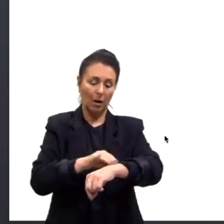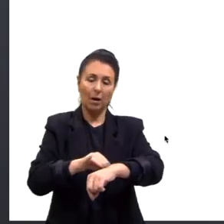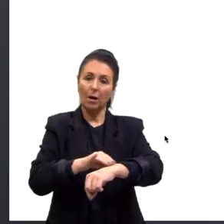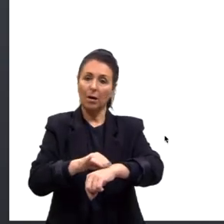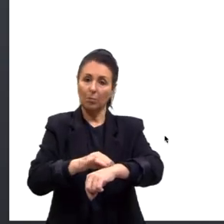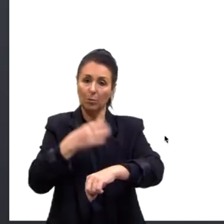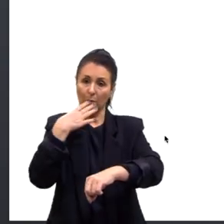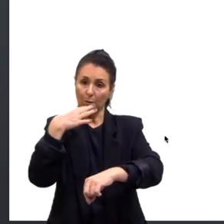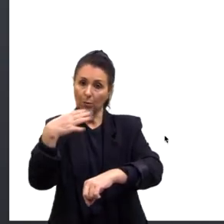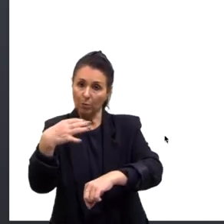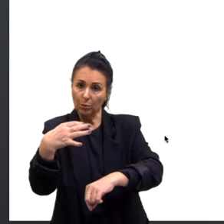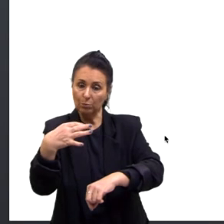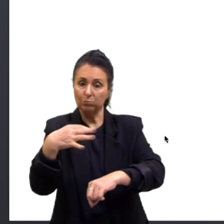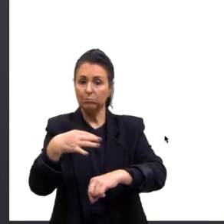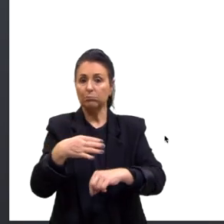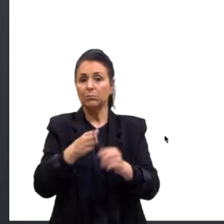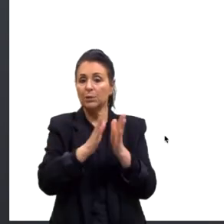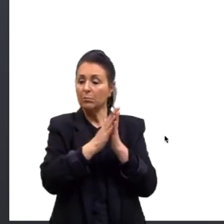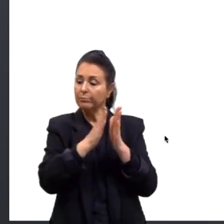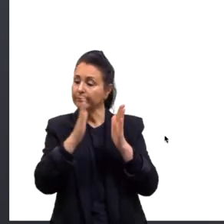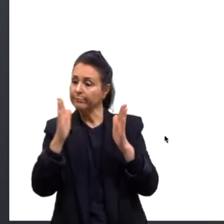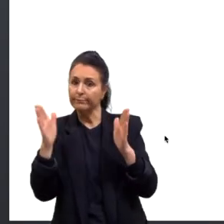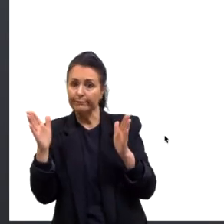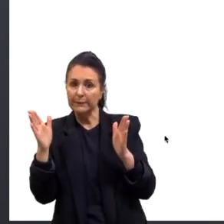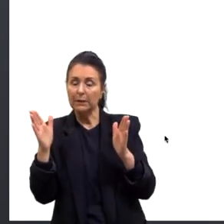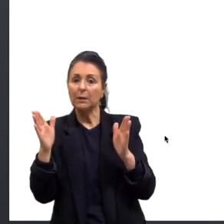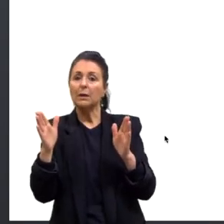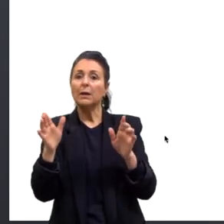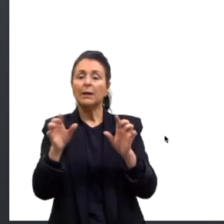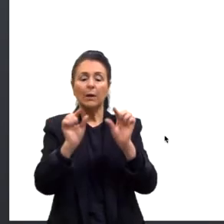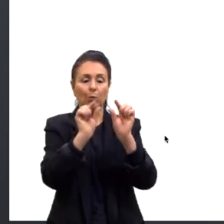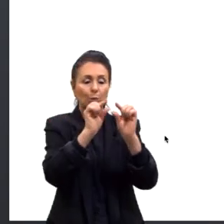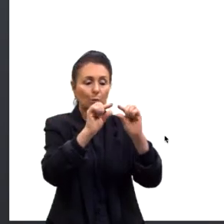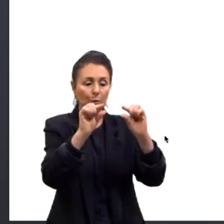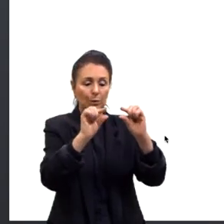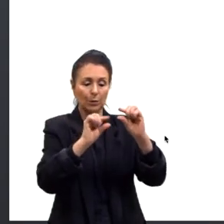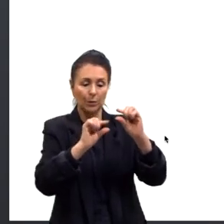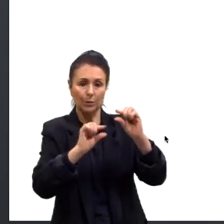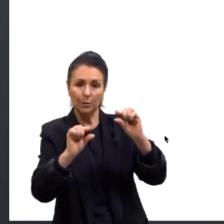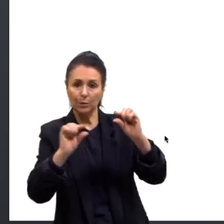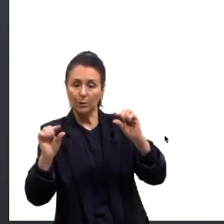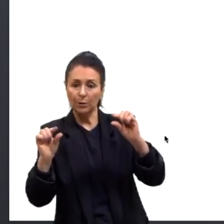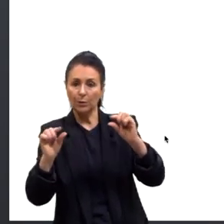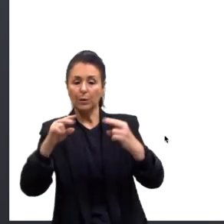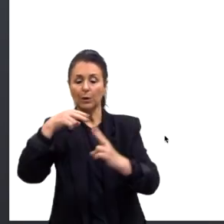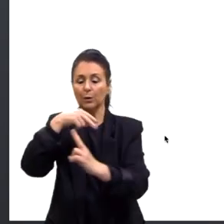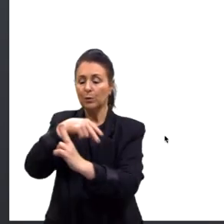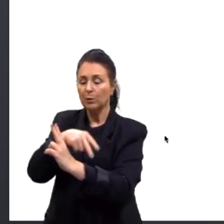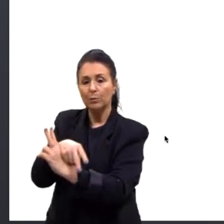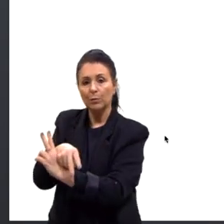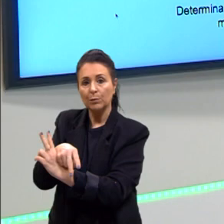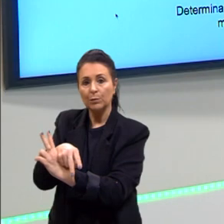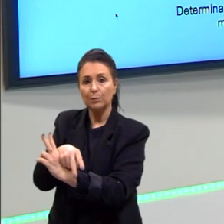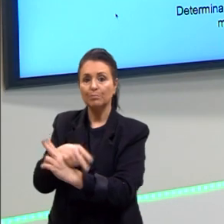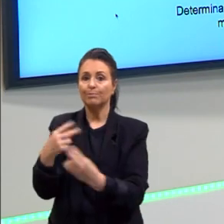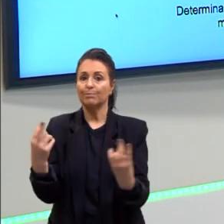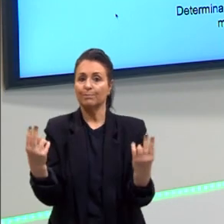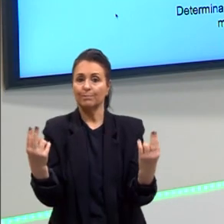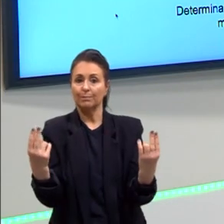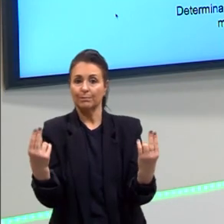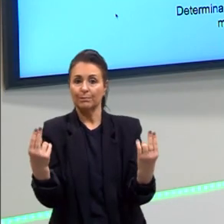e assim por diante. E ocupam o mesmo locus em cromossomos homólogos.